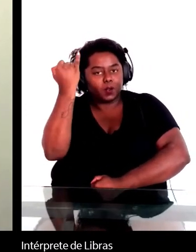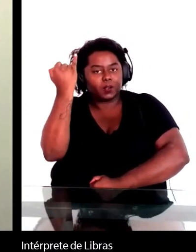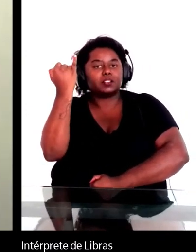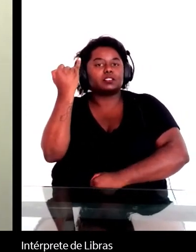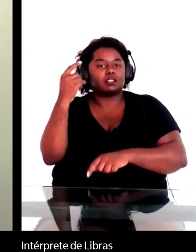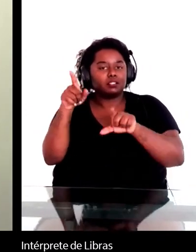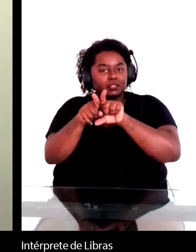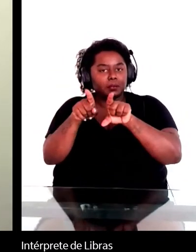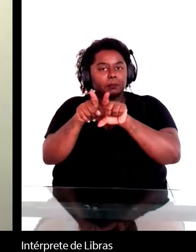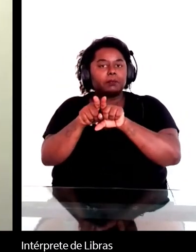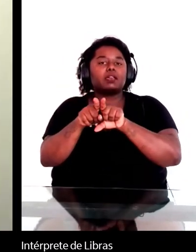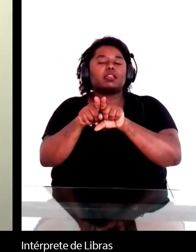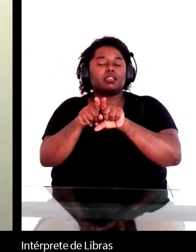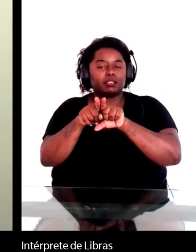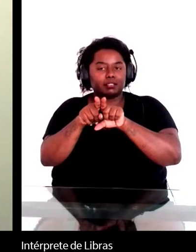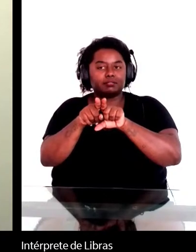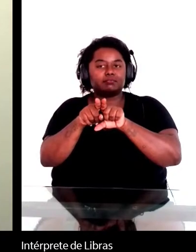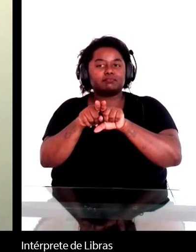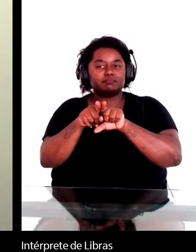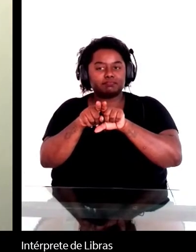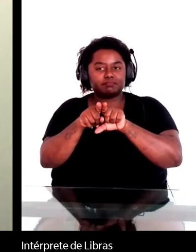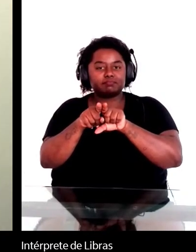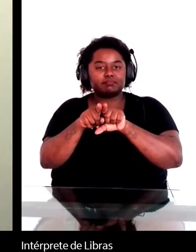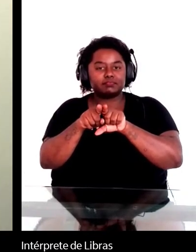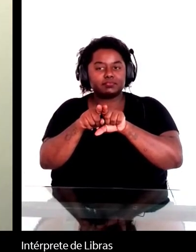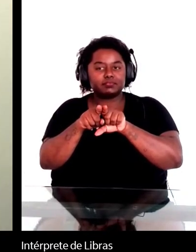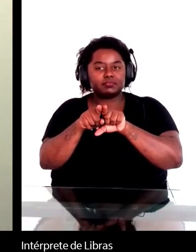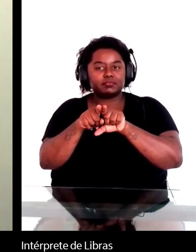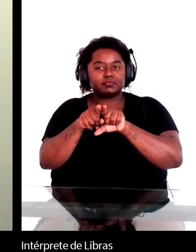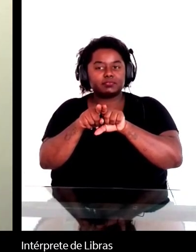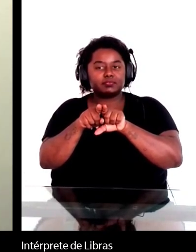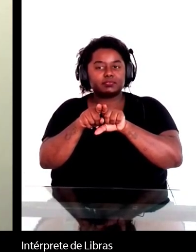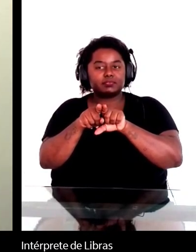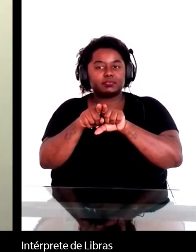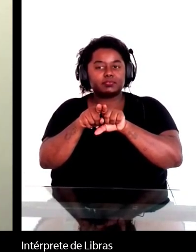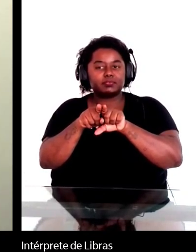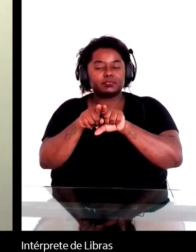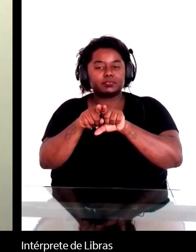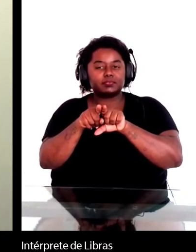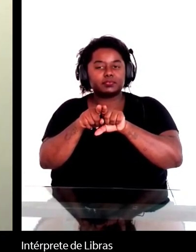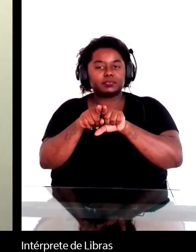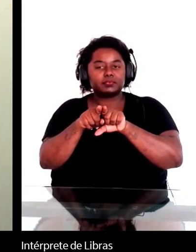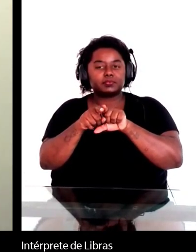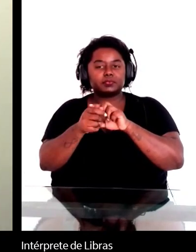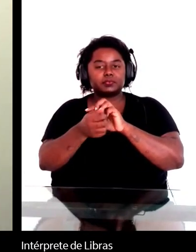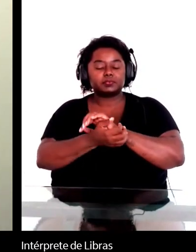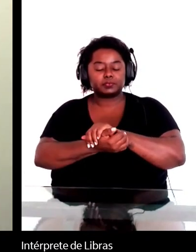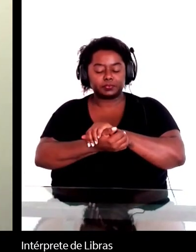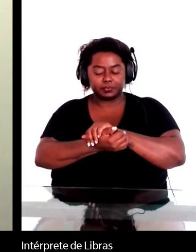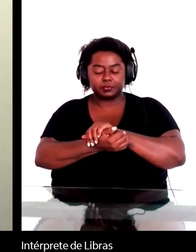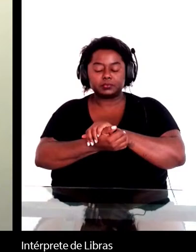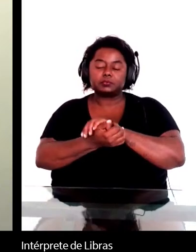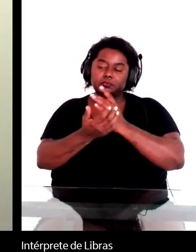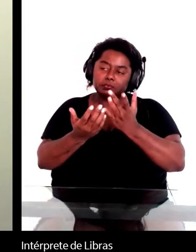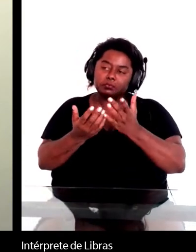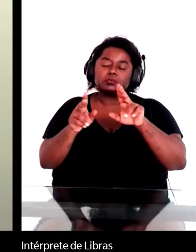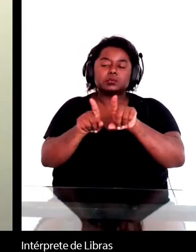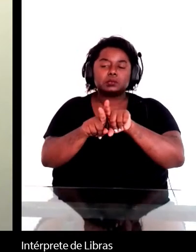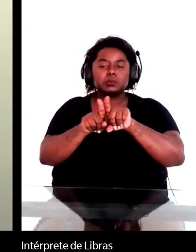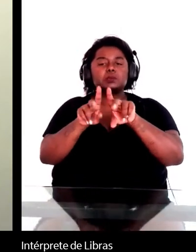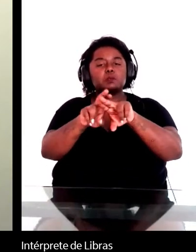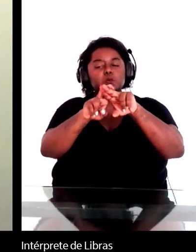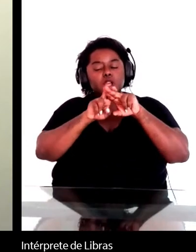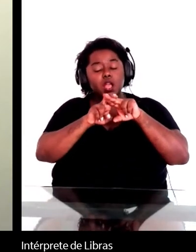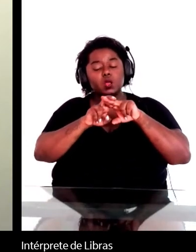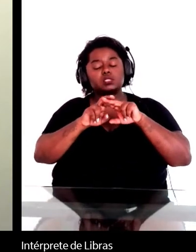empenho das universidades